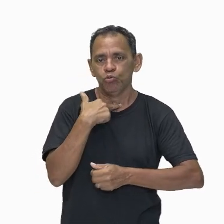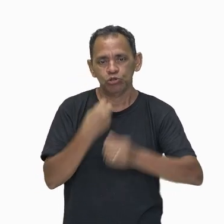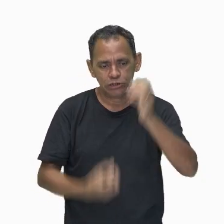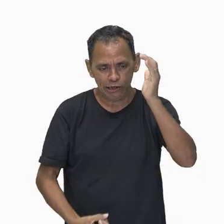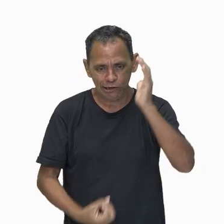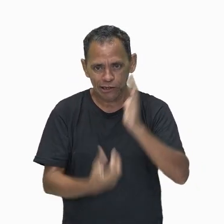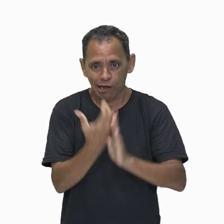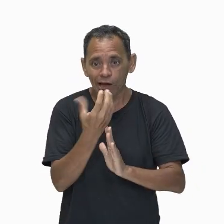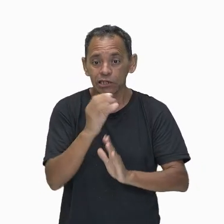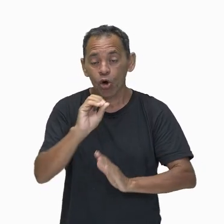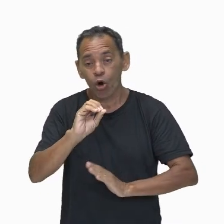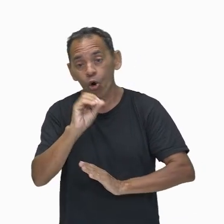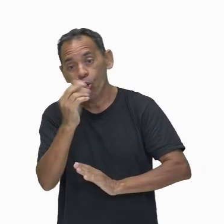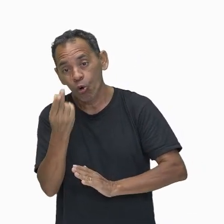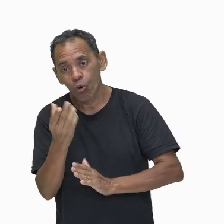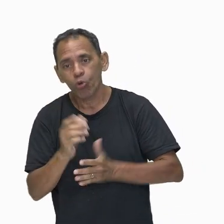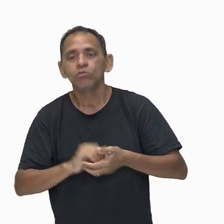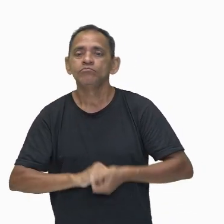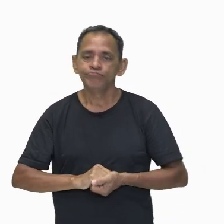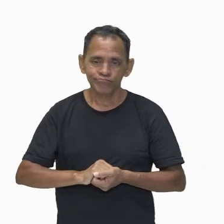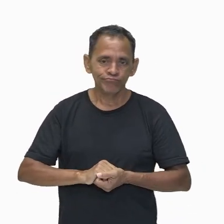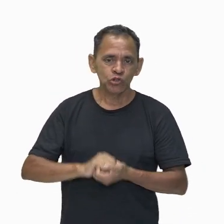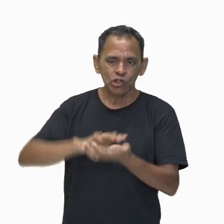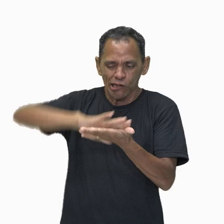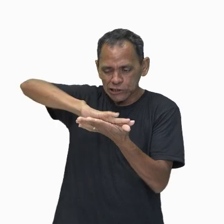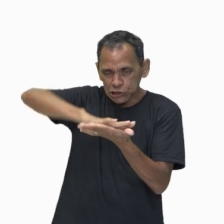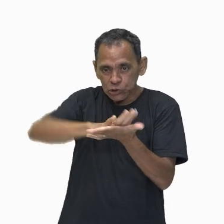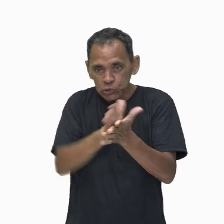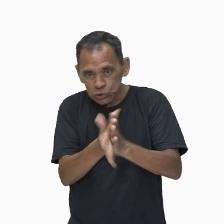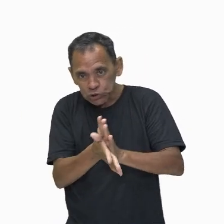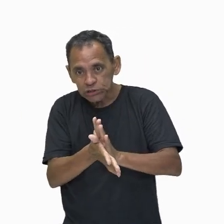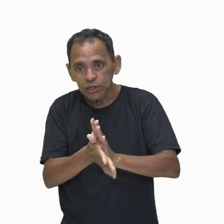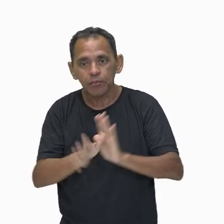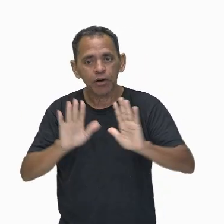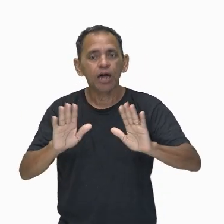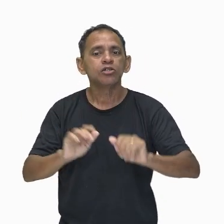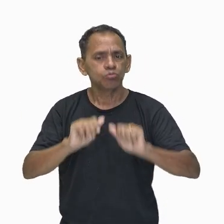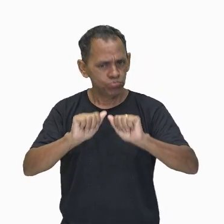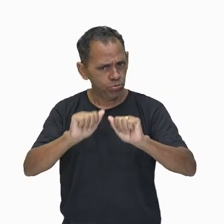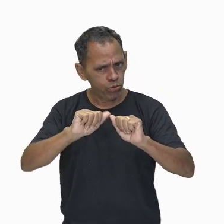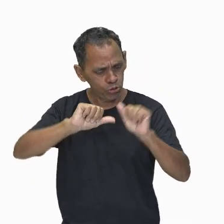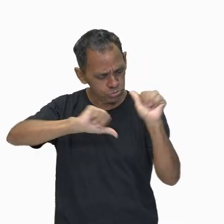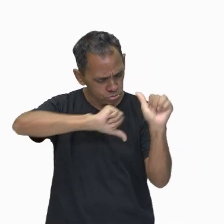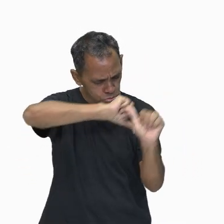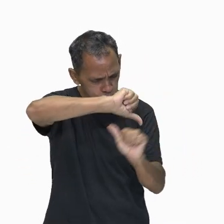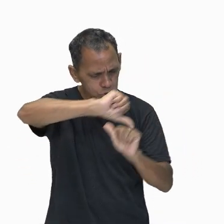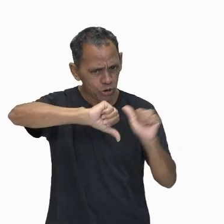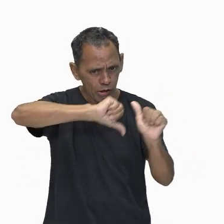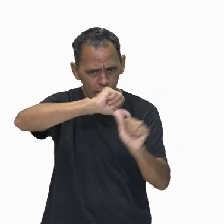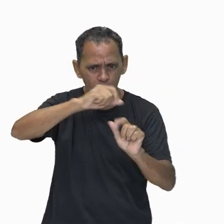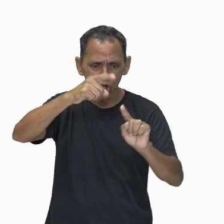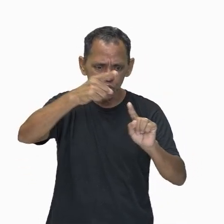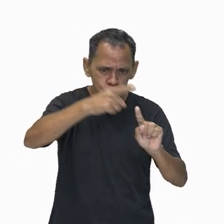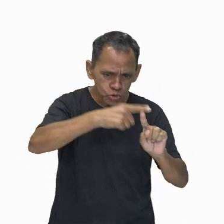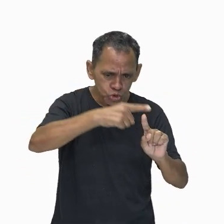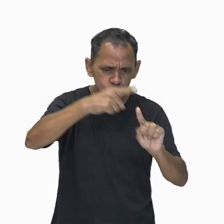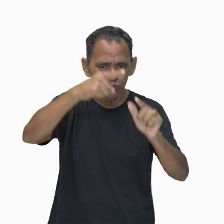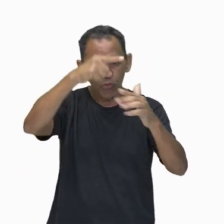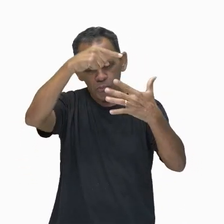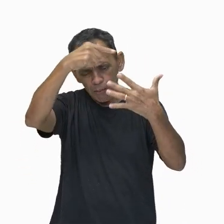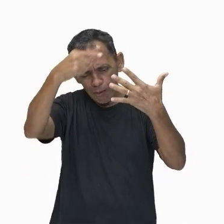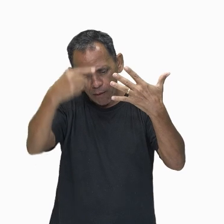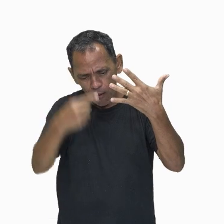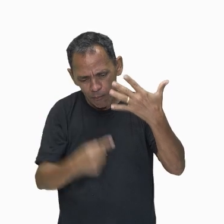Ela só pode ser transformada de um tipo para outro. Esse é o princípio da conservação de energia.